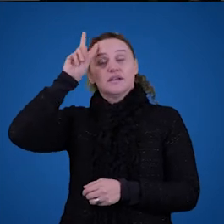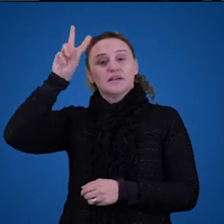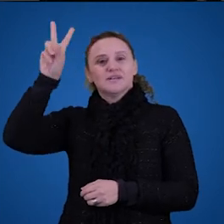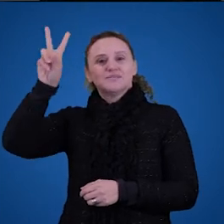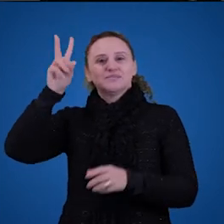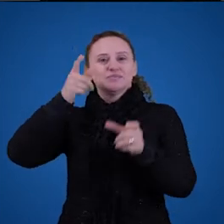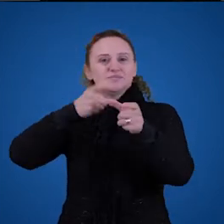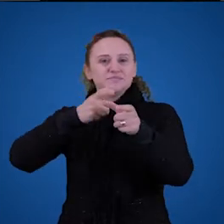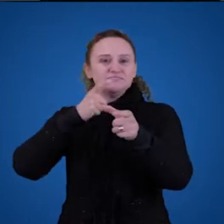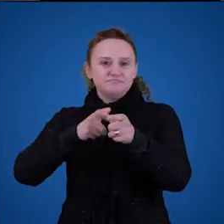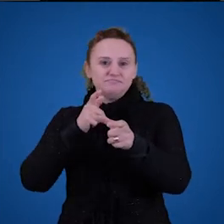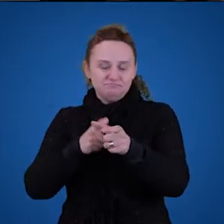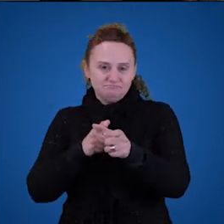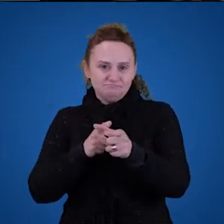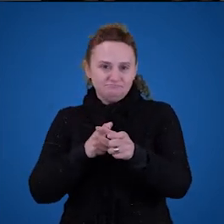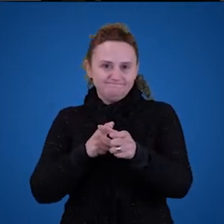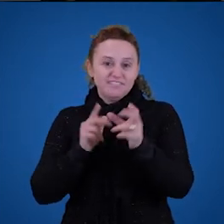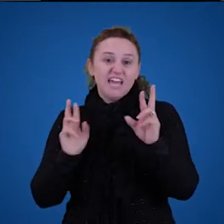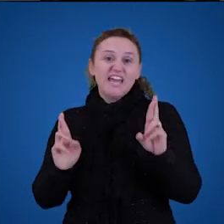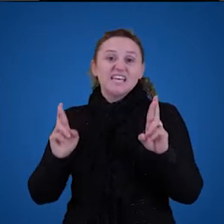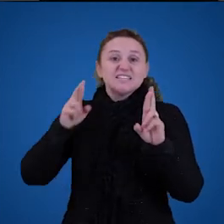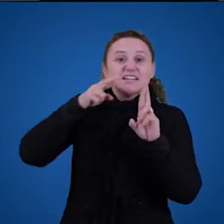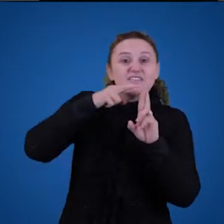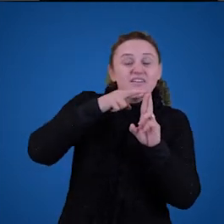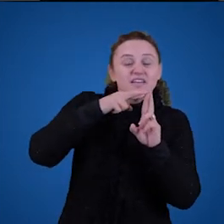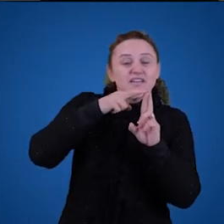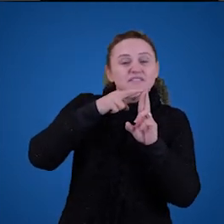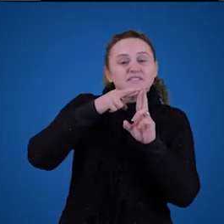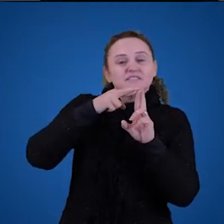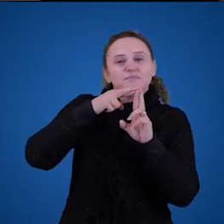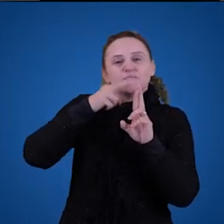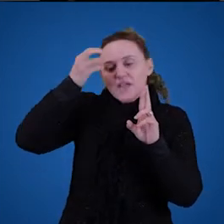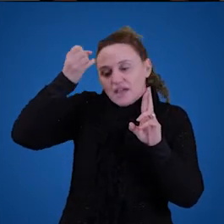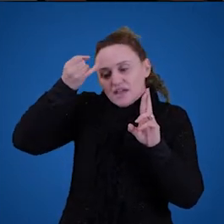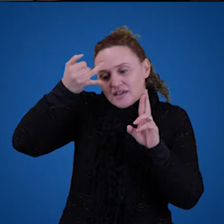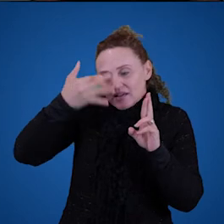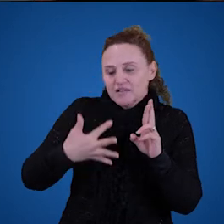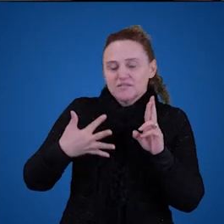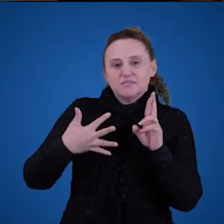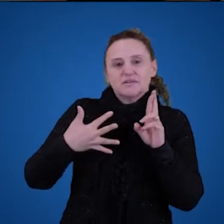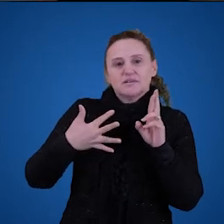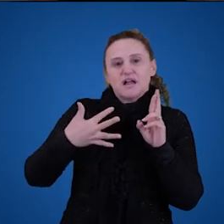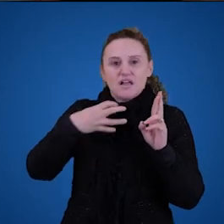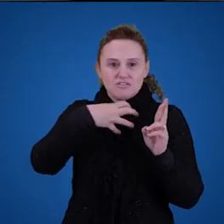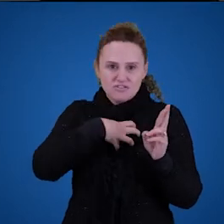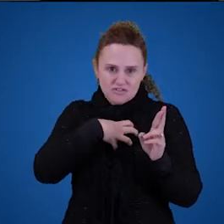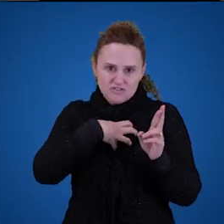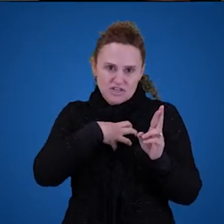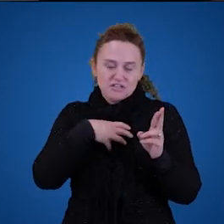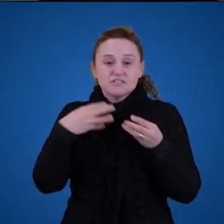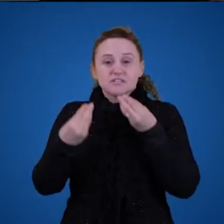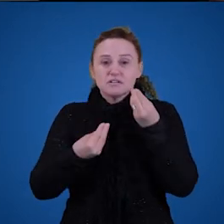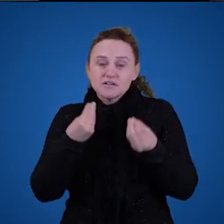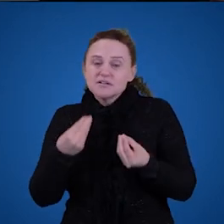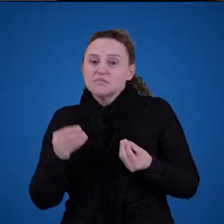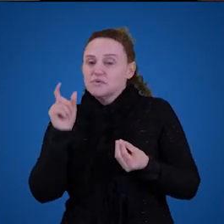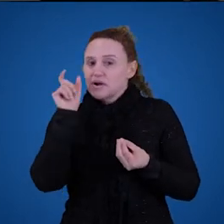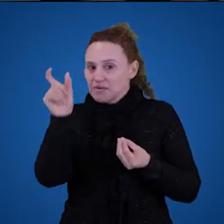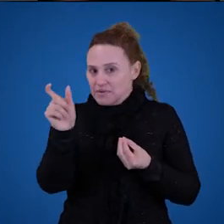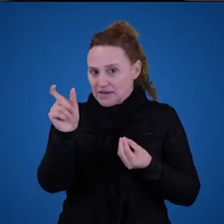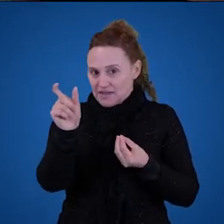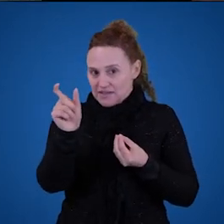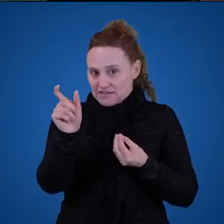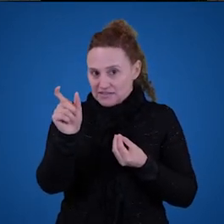problema da referência é justamente o problema de explicar esse alguma maneira, como que a palavra está